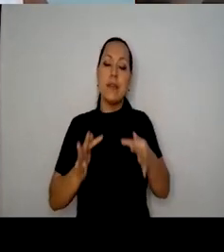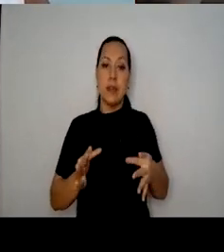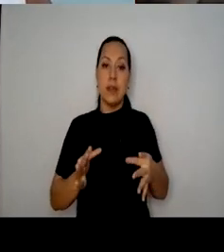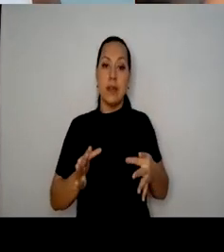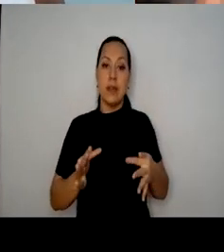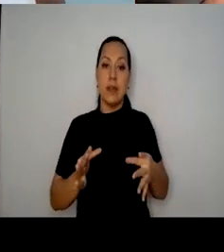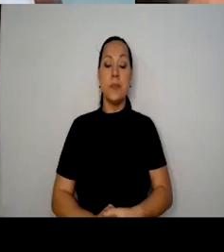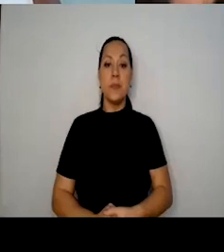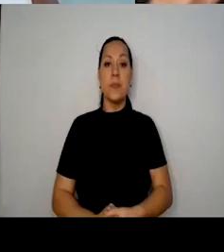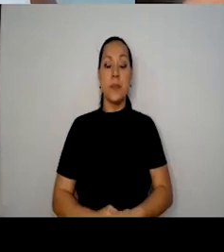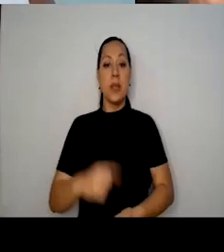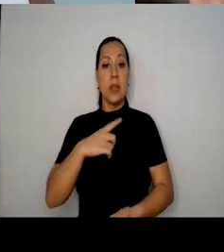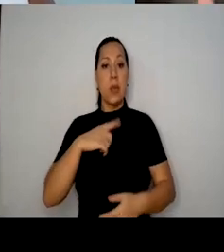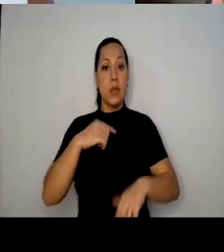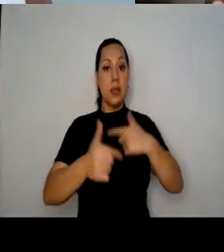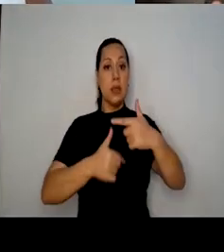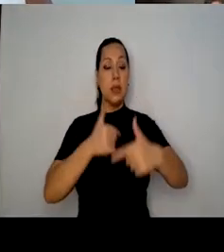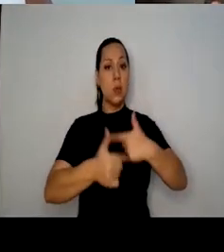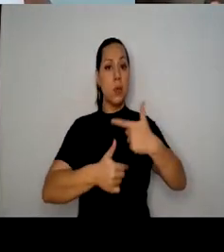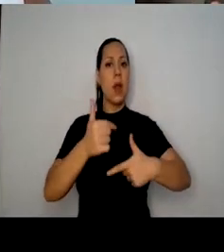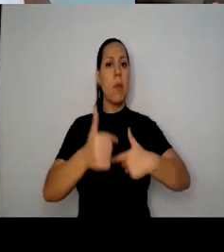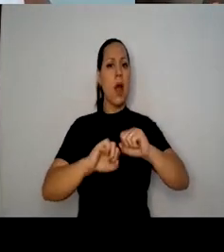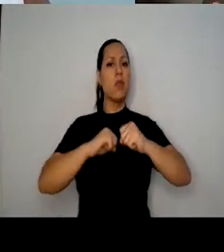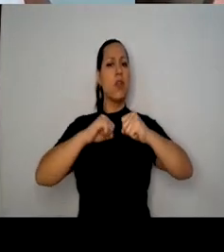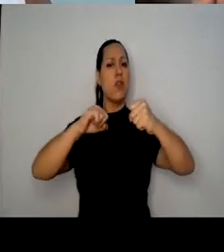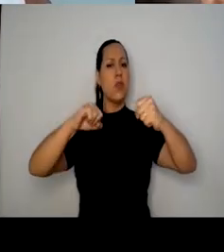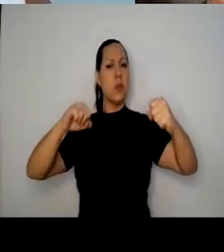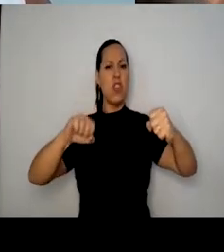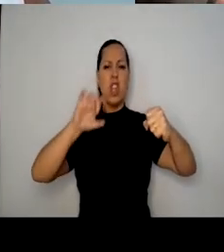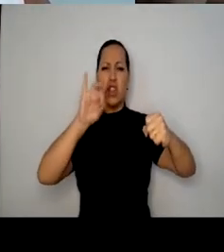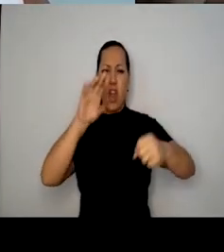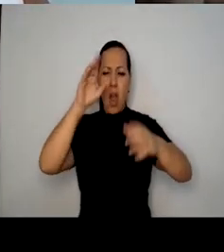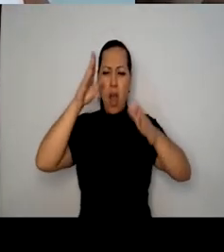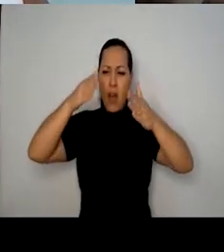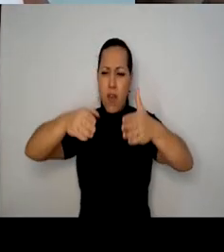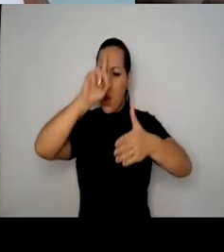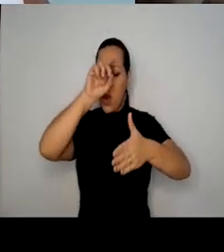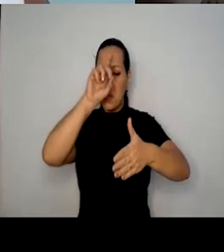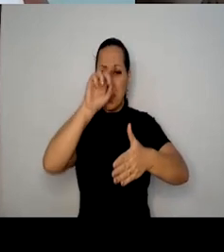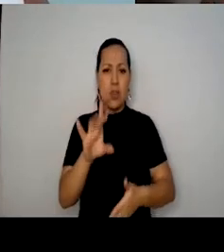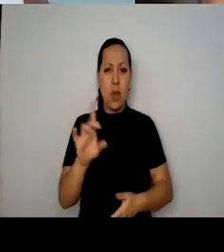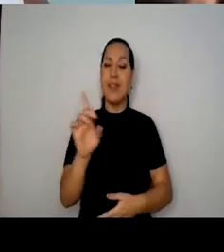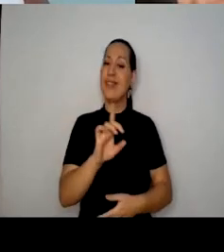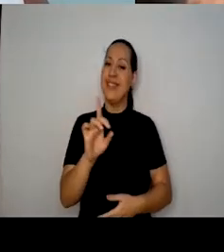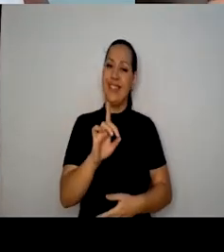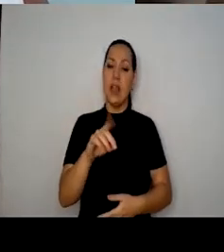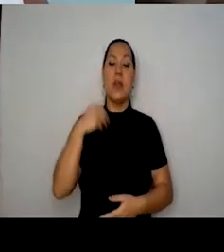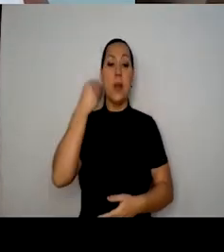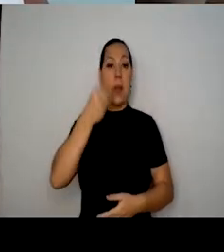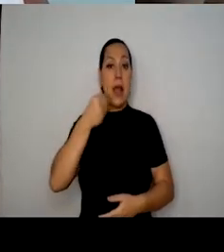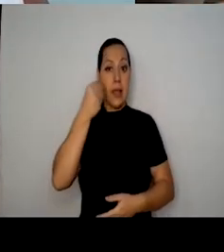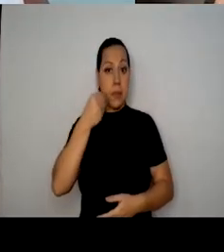que se expande para além dos horizontes do hospital. A experiência do palhaço naquele contexto